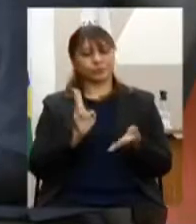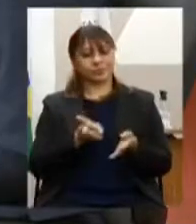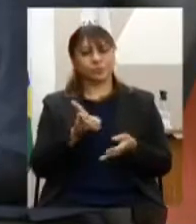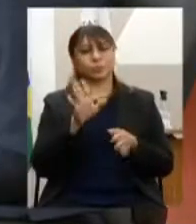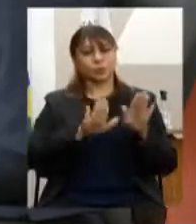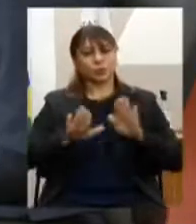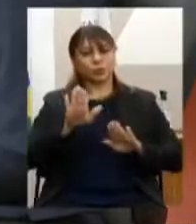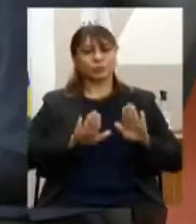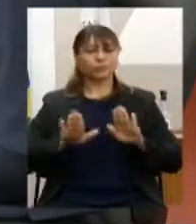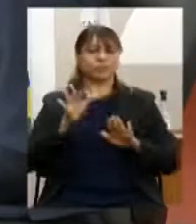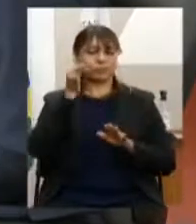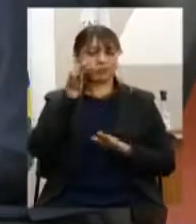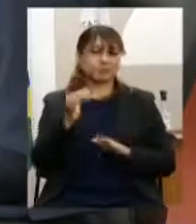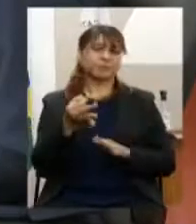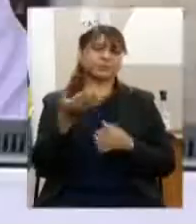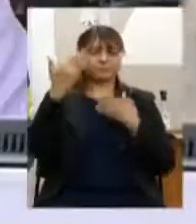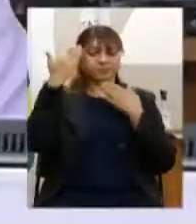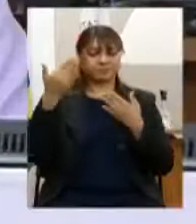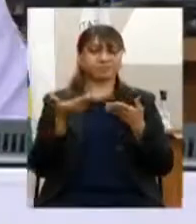muito obrigada a todos.